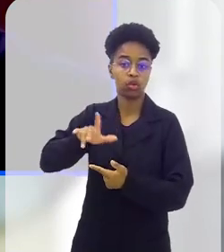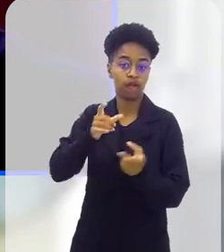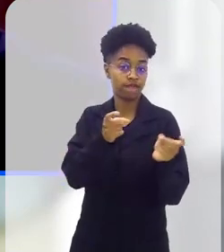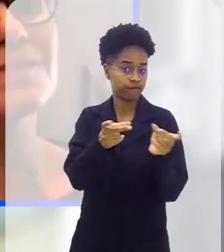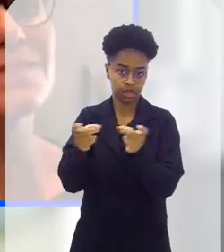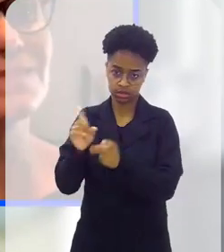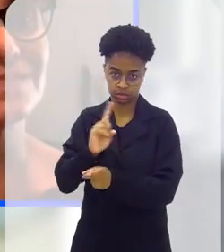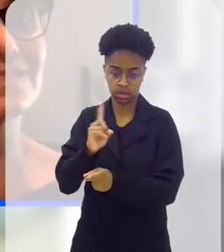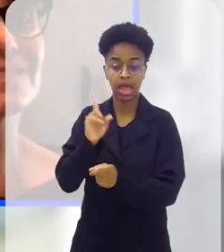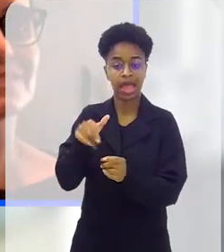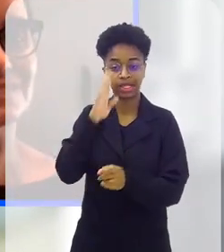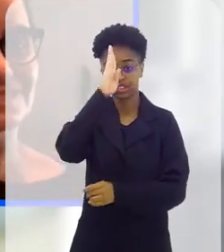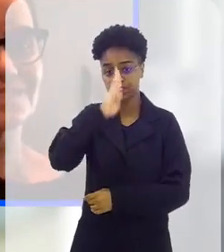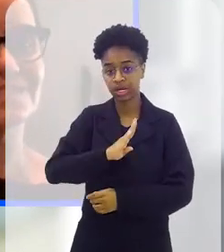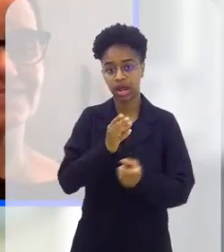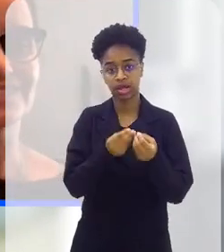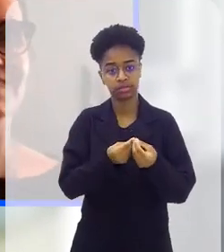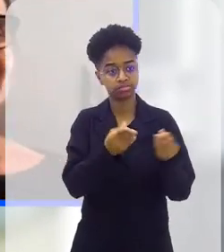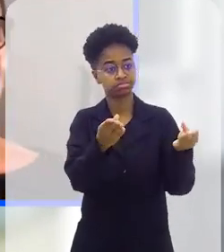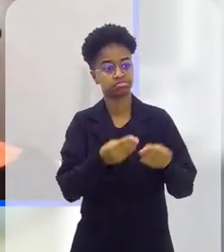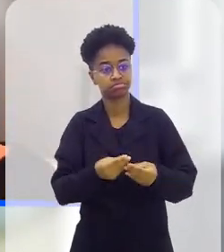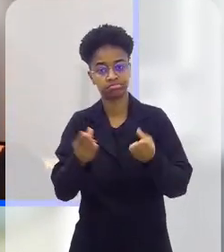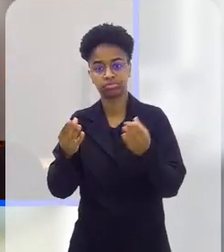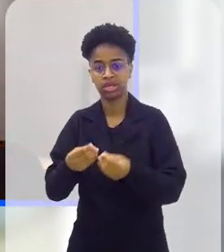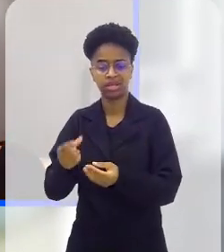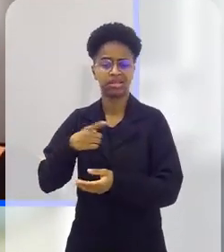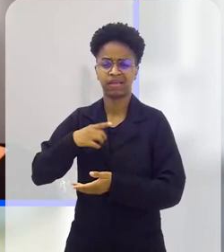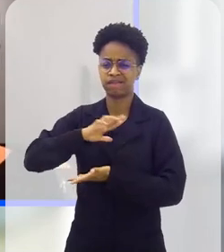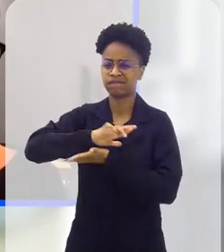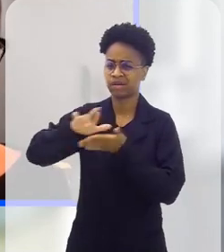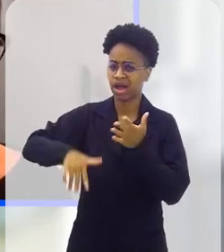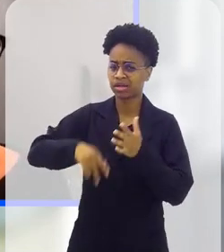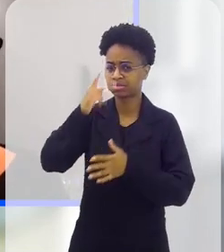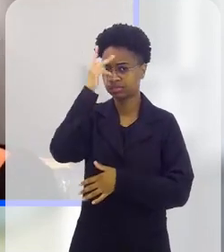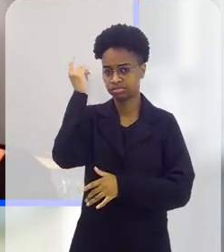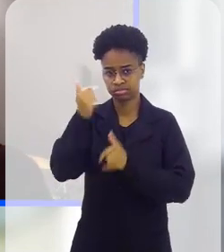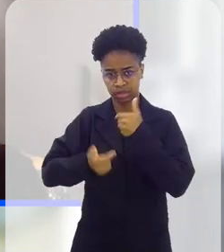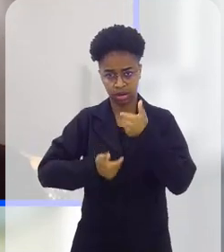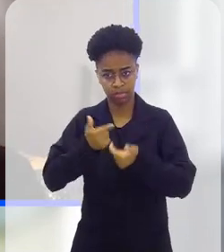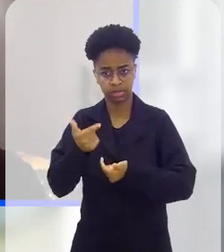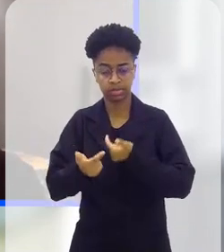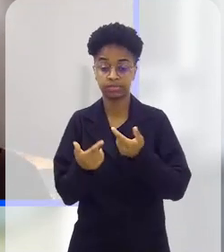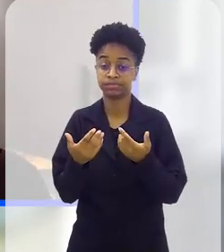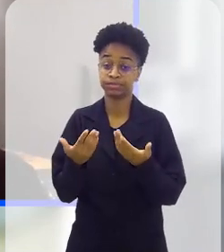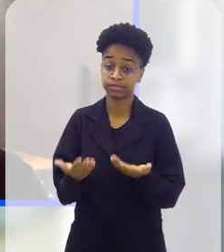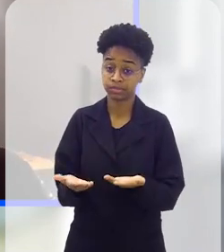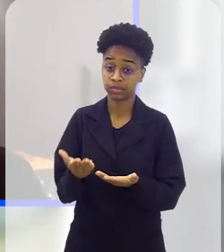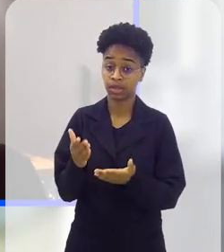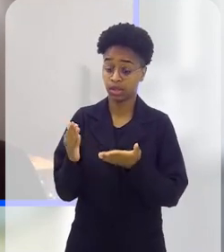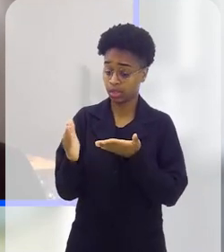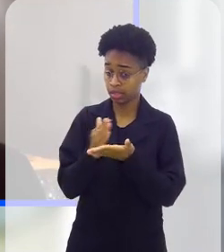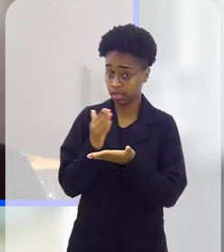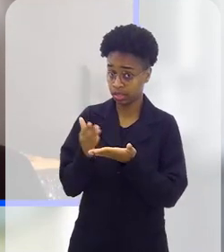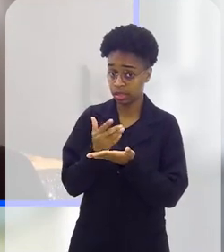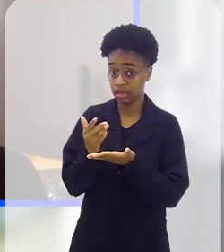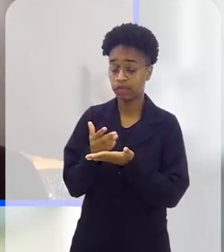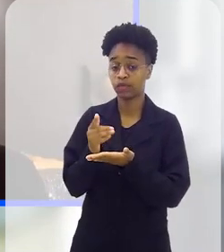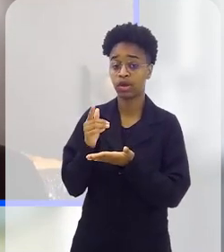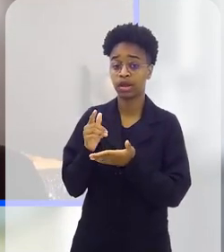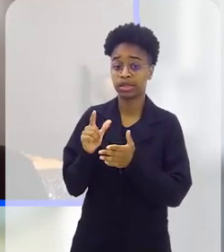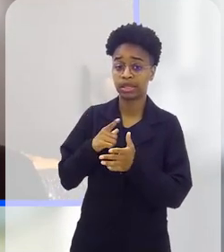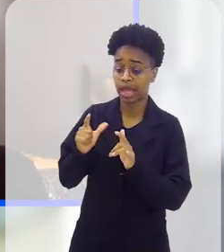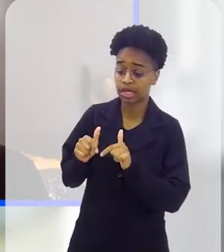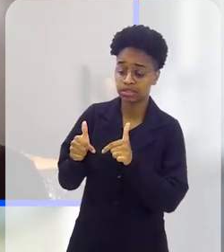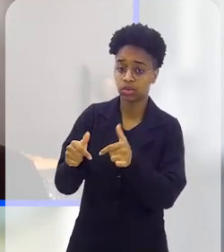ele é de distribuição gratuita, um livro que é fruto de muitas mãos, né, e ele, uma das